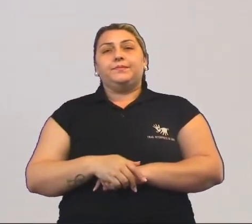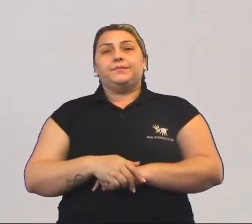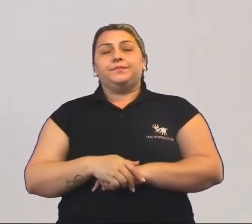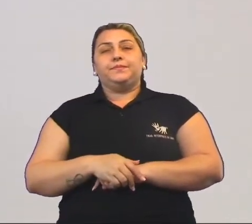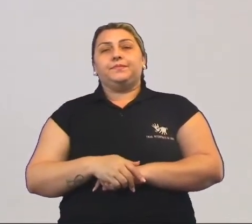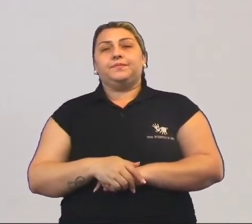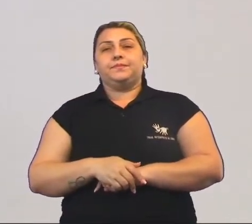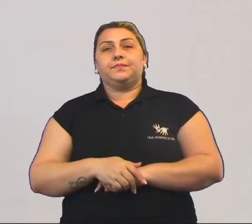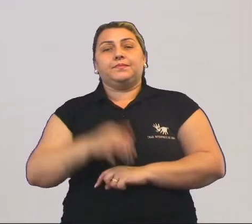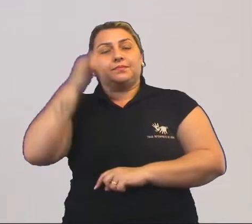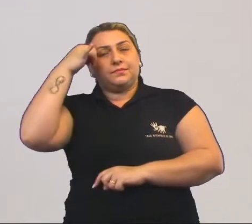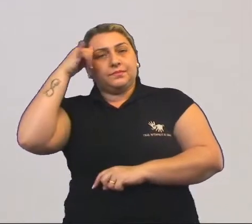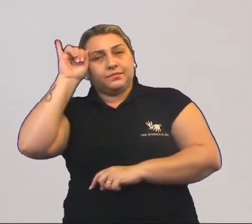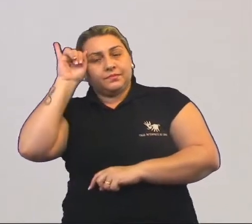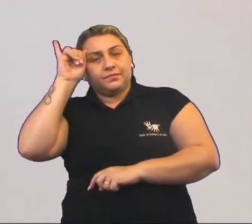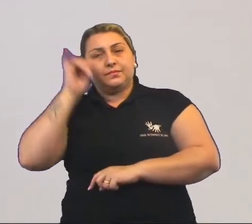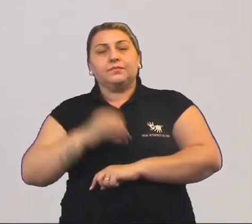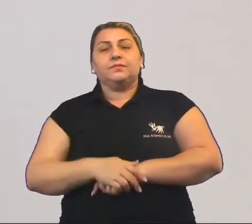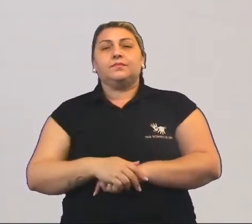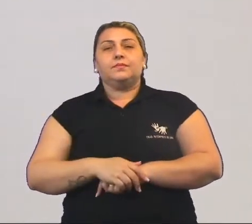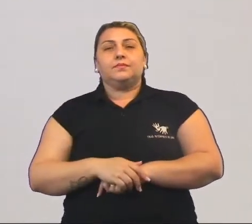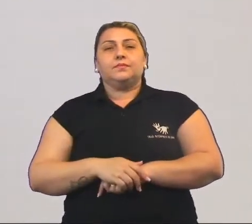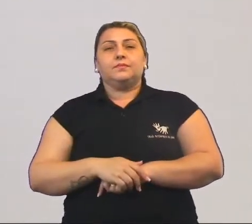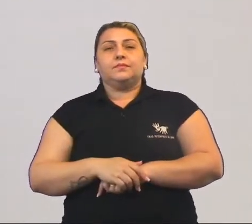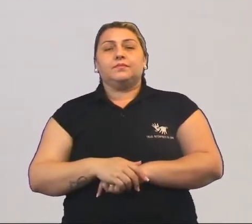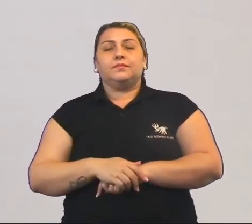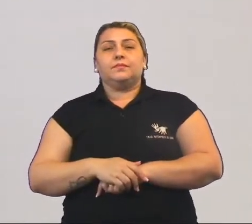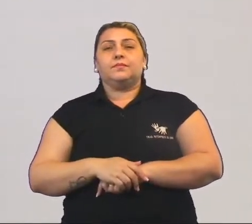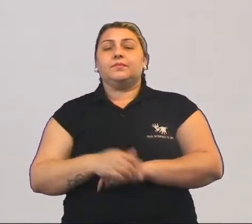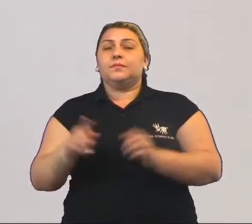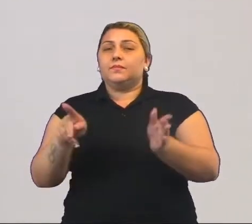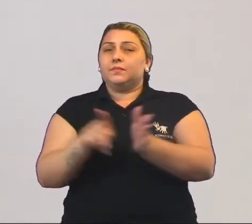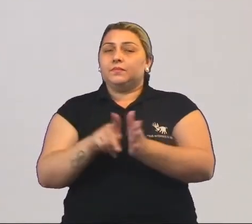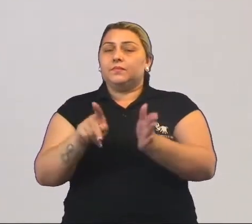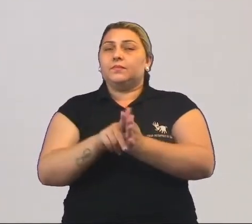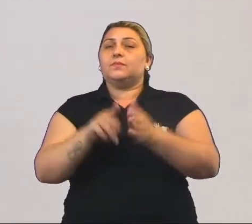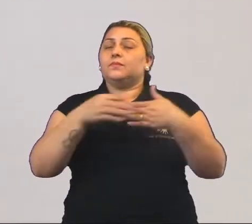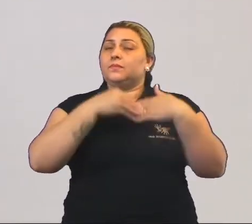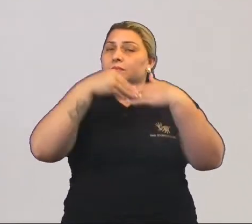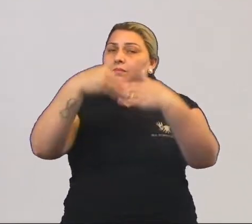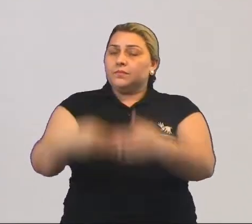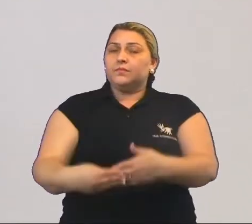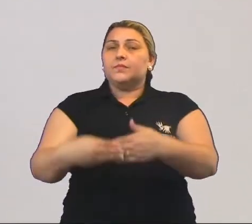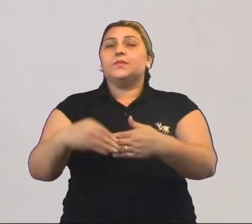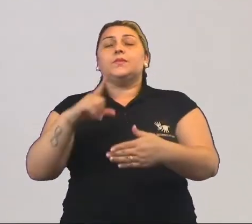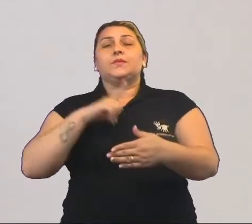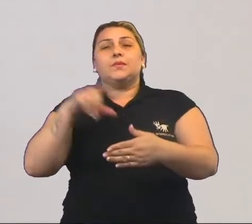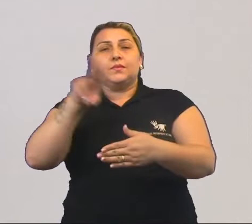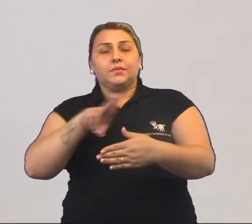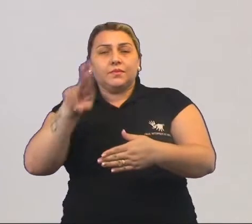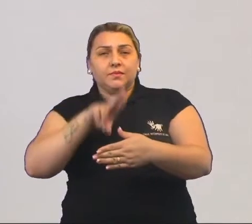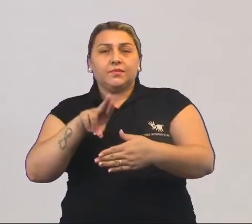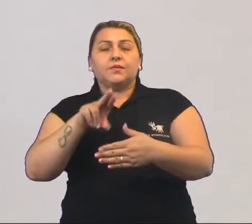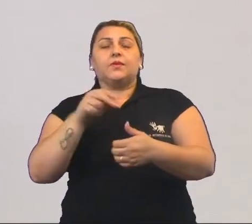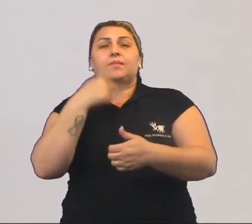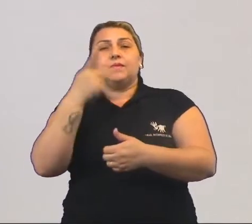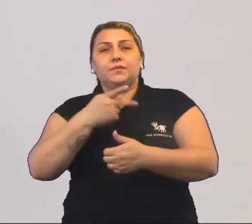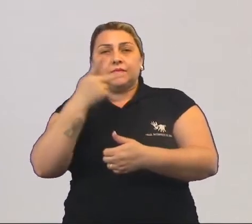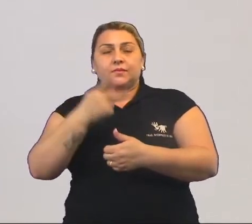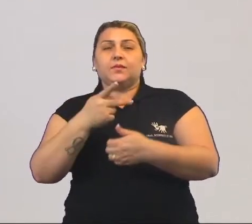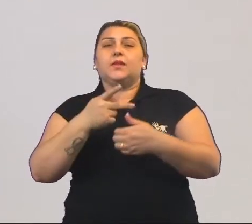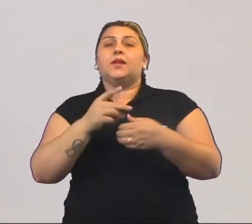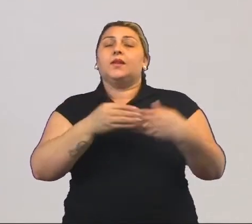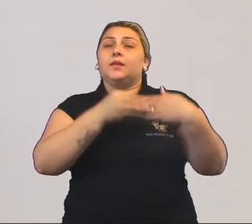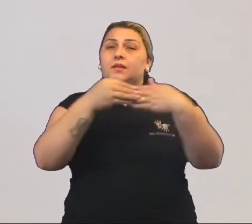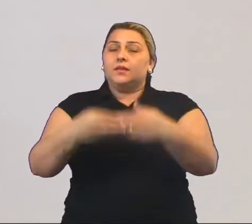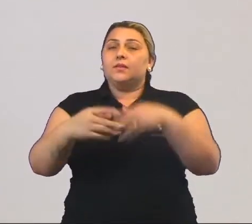O gado era muito bom porque ele mesmo se autotransportava e tinham muitas utilidades. Como foi falado, ele abastecia a